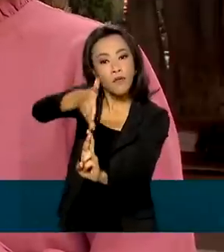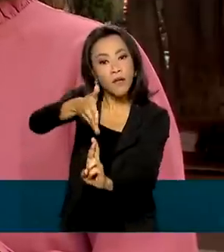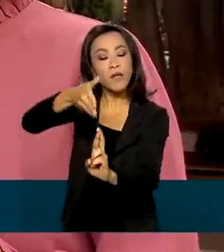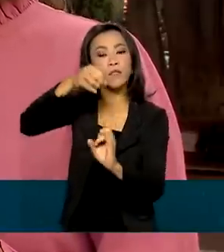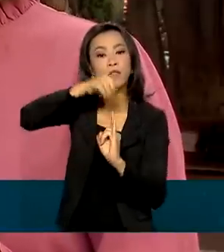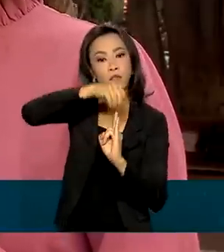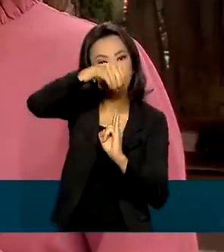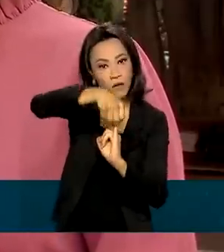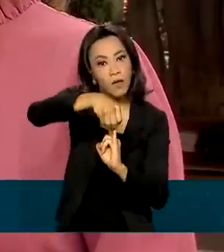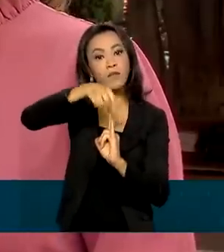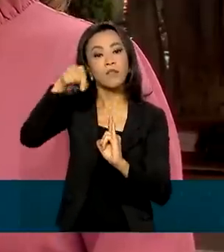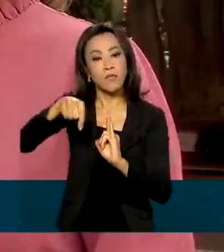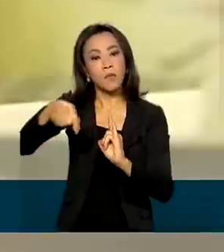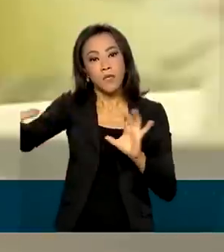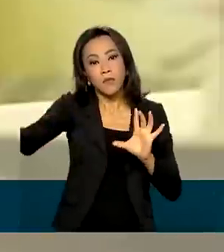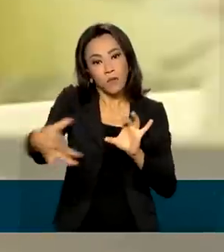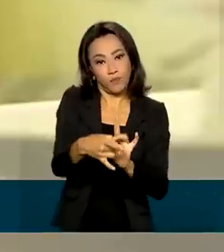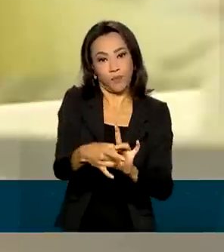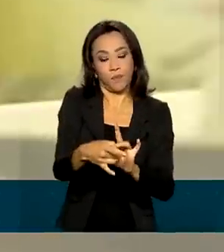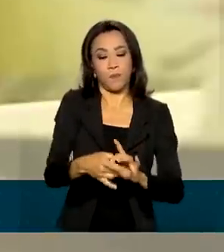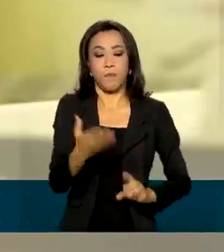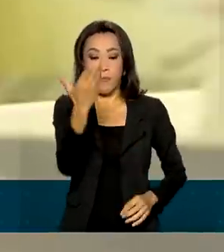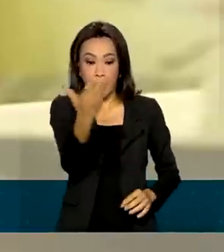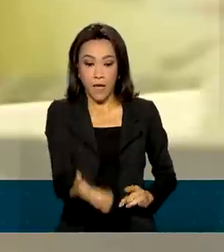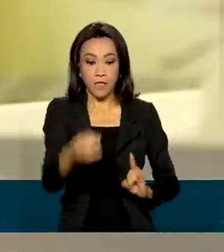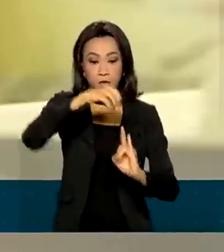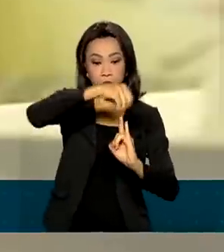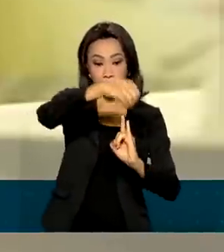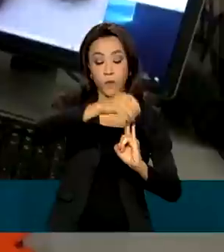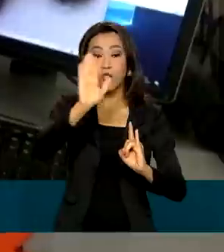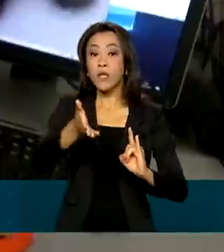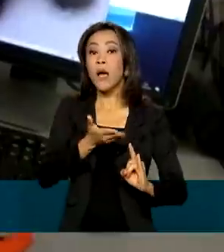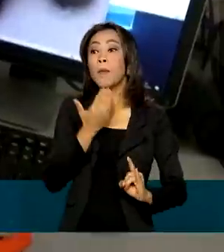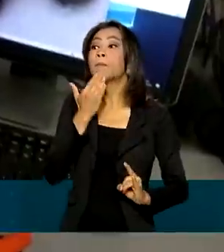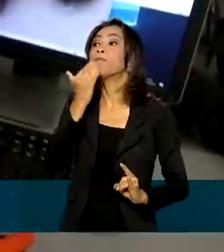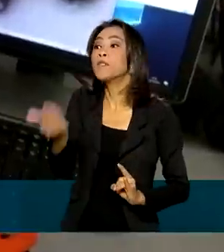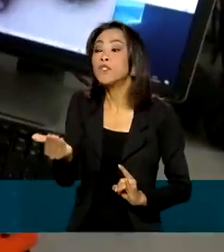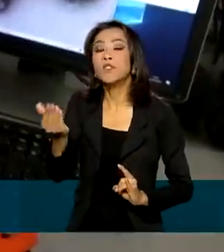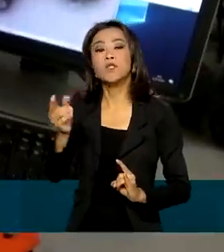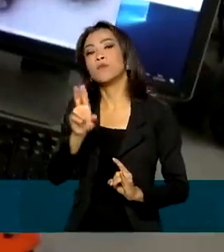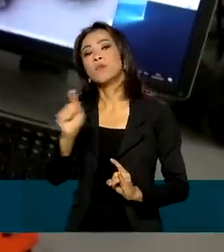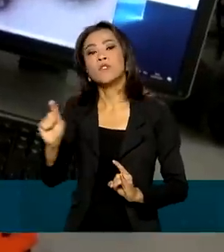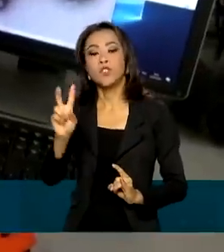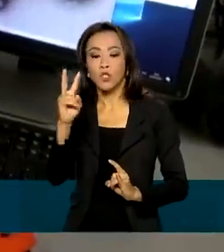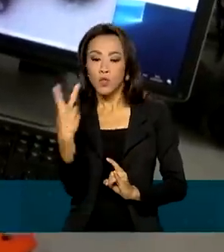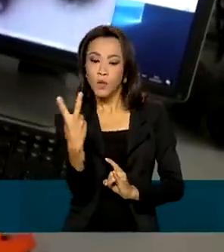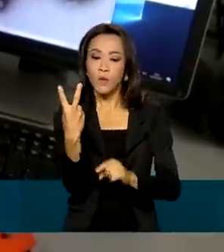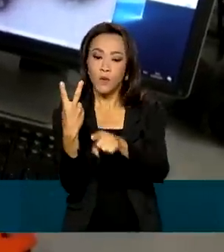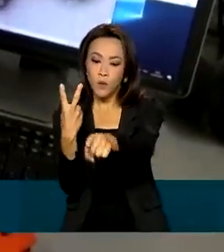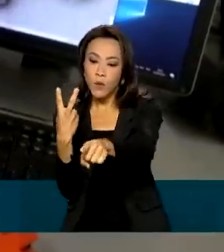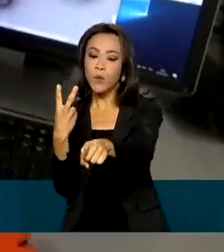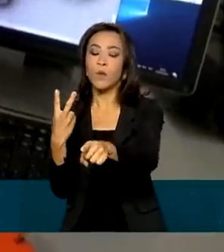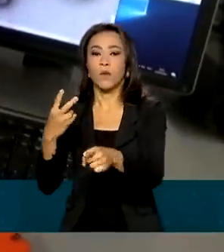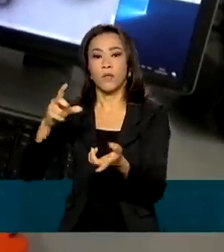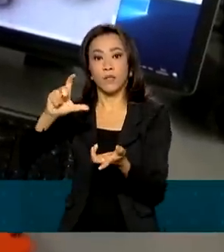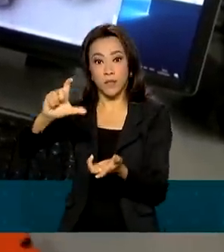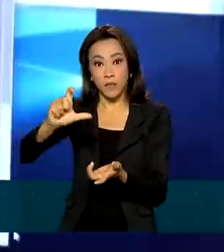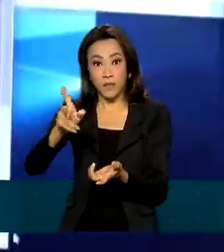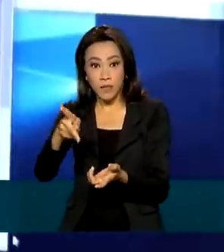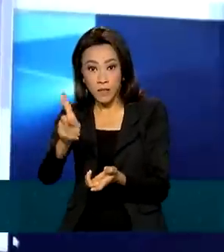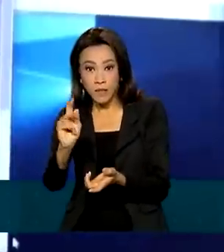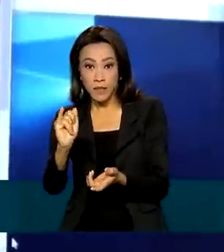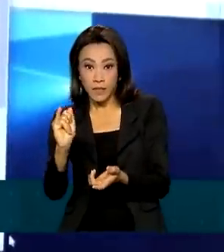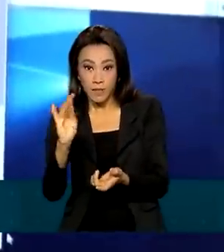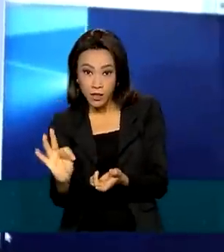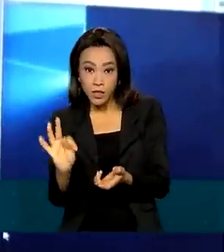Cruz complementam a rede. A Fiocruz já enviou um pedido de registro de dois kits de diagnóstico molecular de